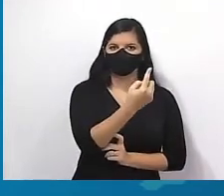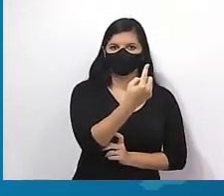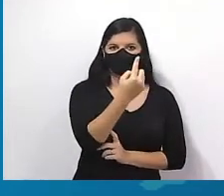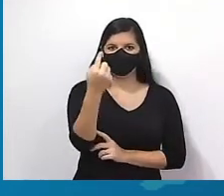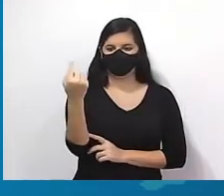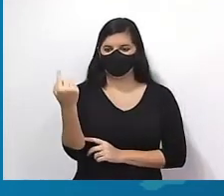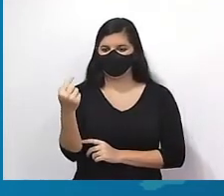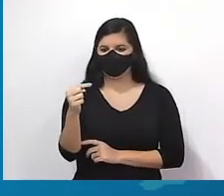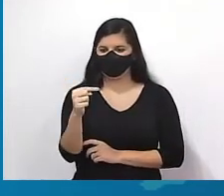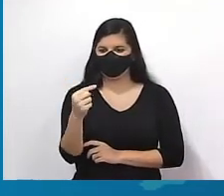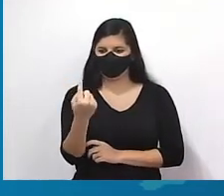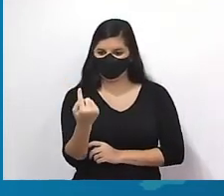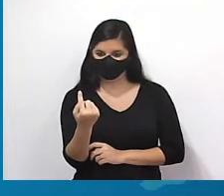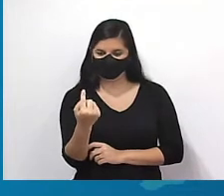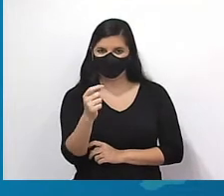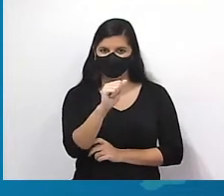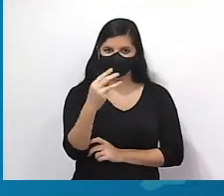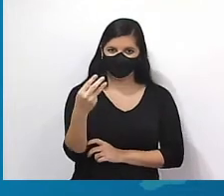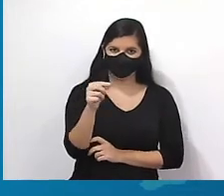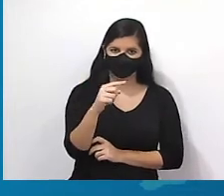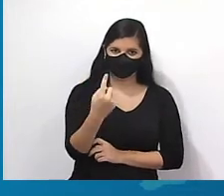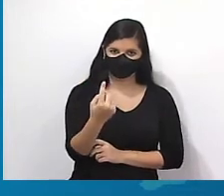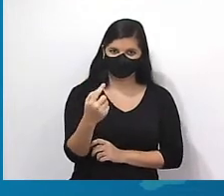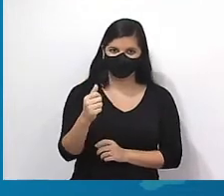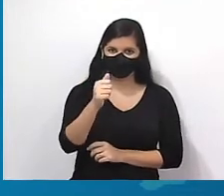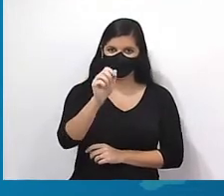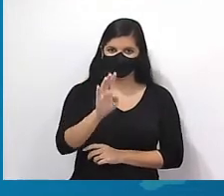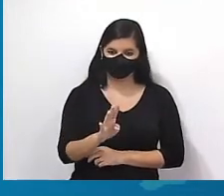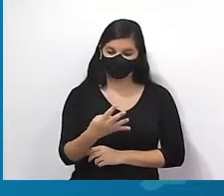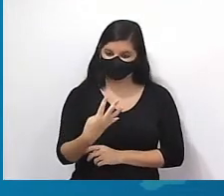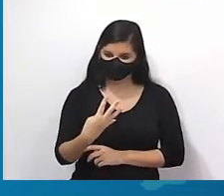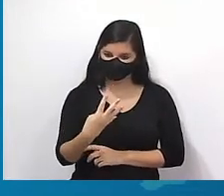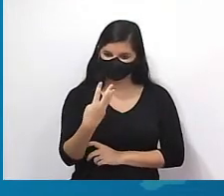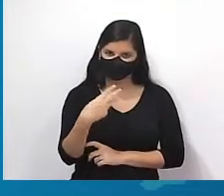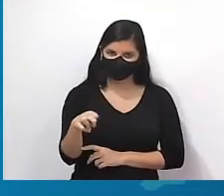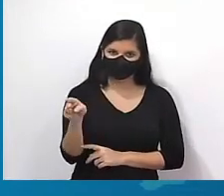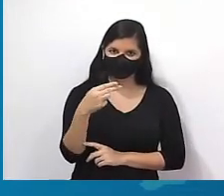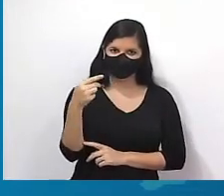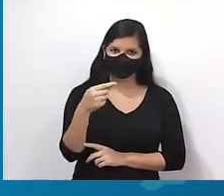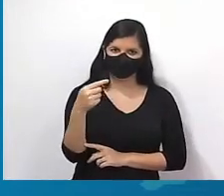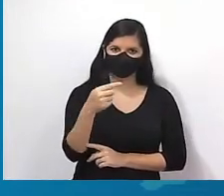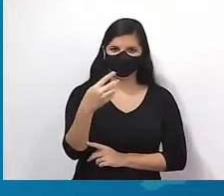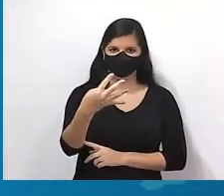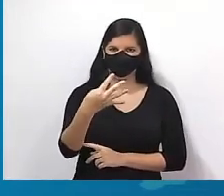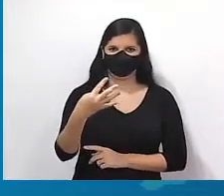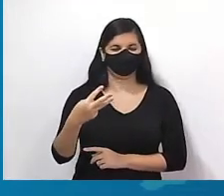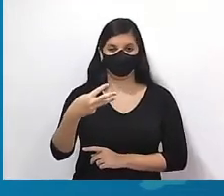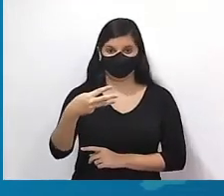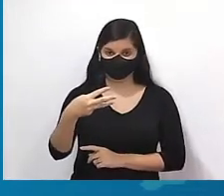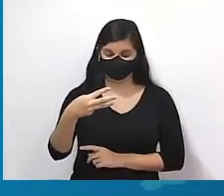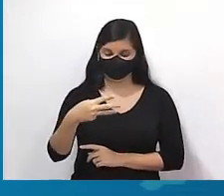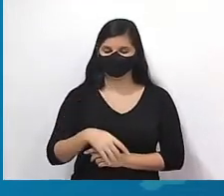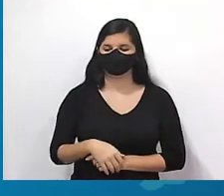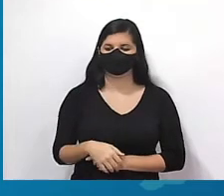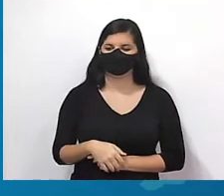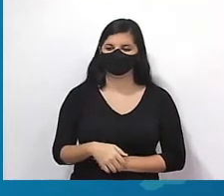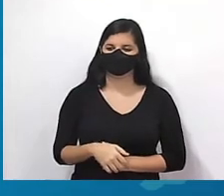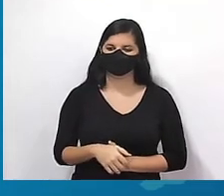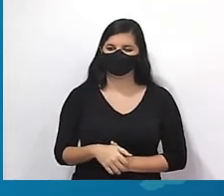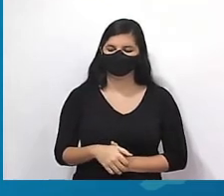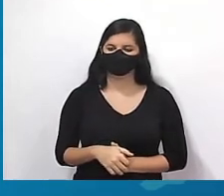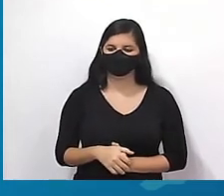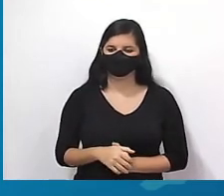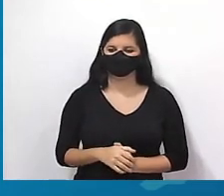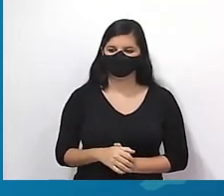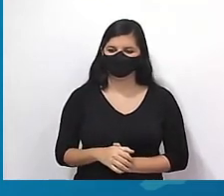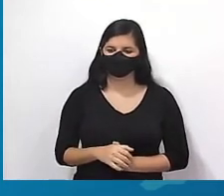A3 vale menos 1 e o nosso A4 já vale menos 3, tá bom? Desconsidera isso aí, A4 é menos